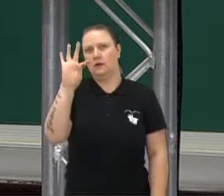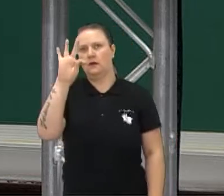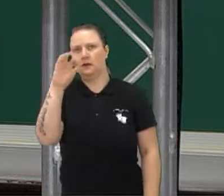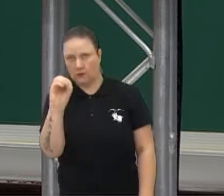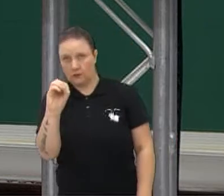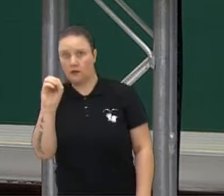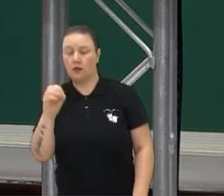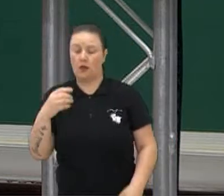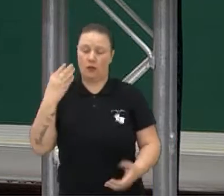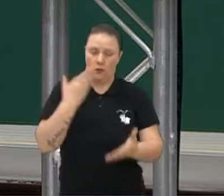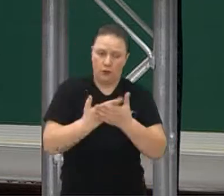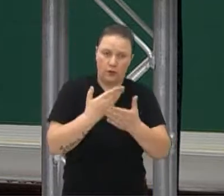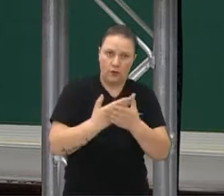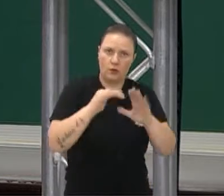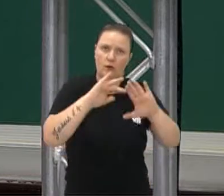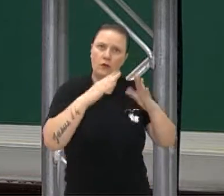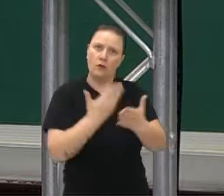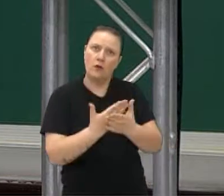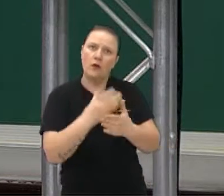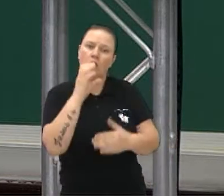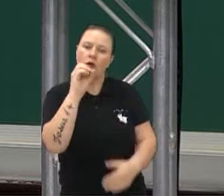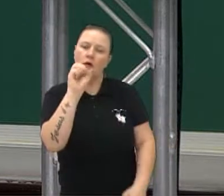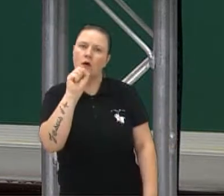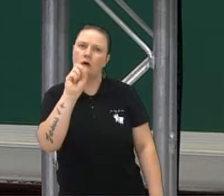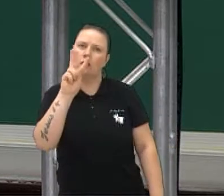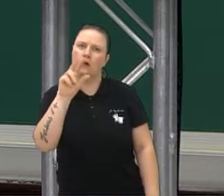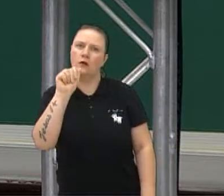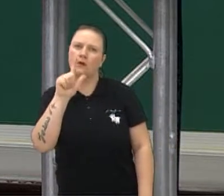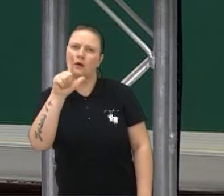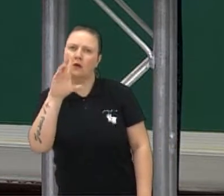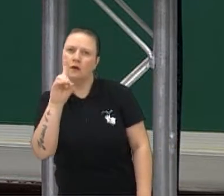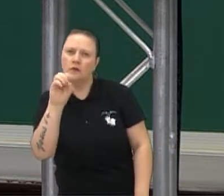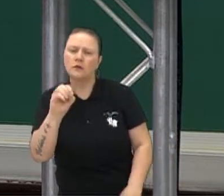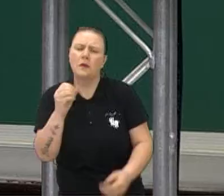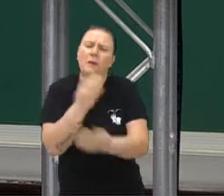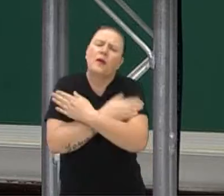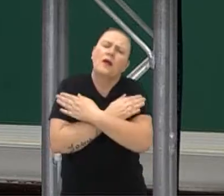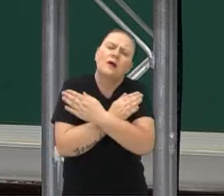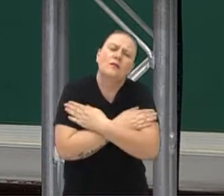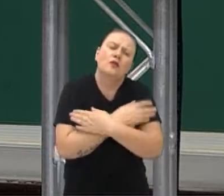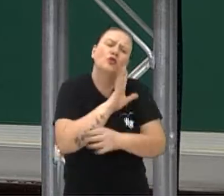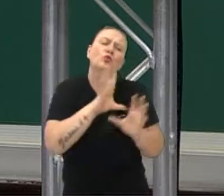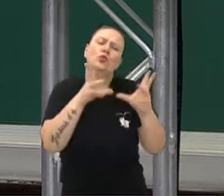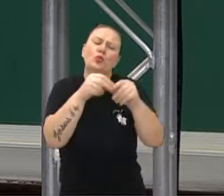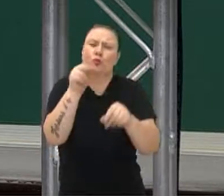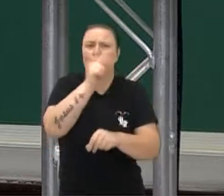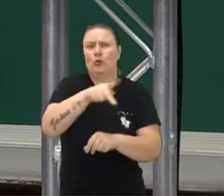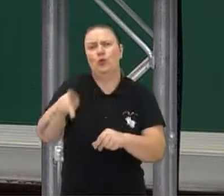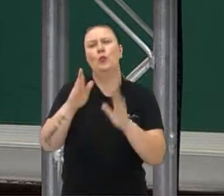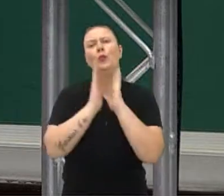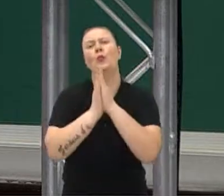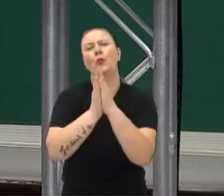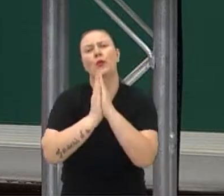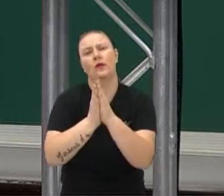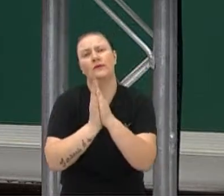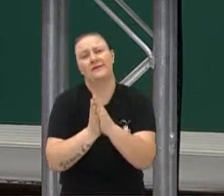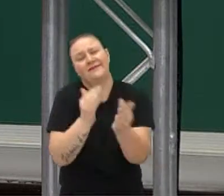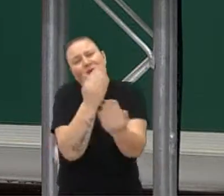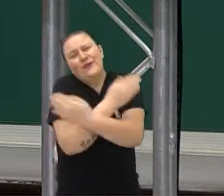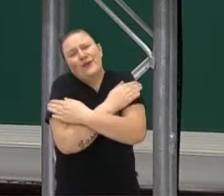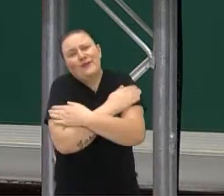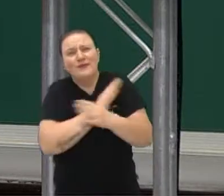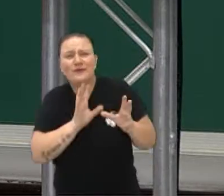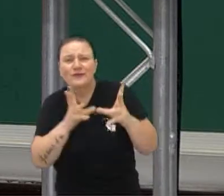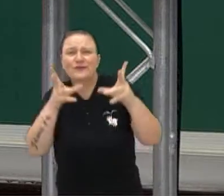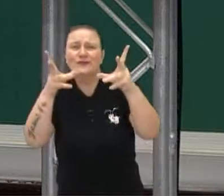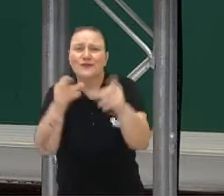Colégio Estadual Oswaldo Aranha. Mandem um abraço para meus professores, por favor. Então, está lá. Um abraço